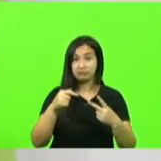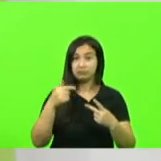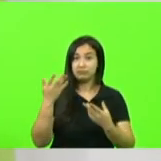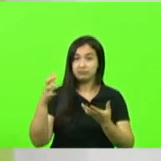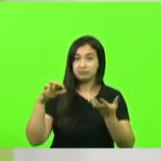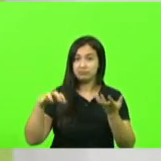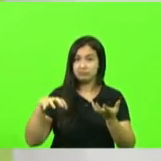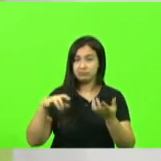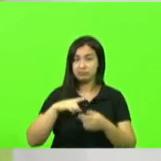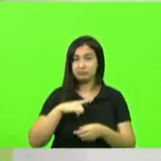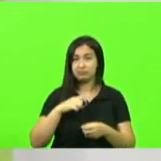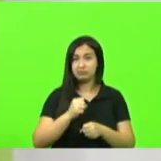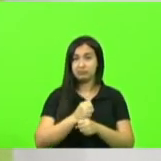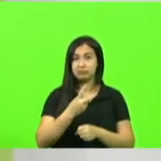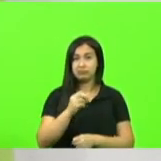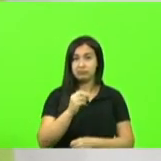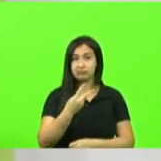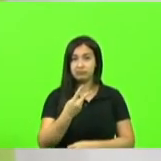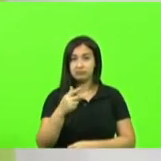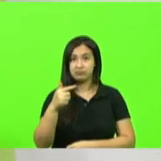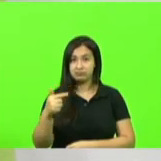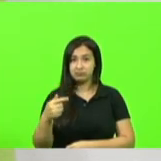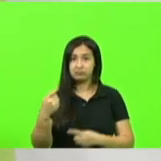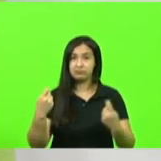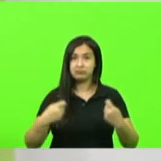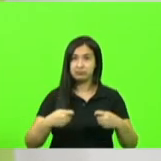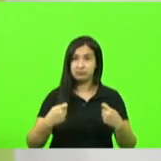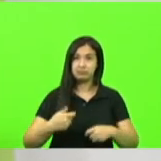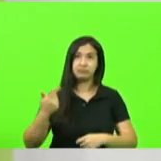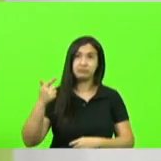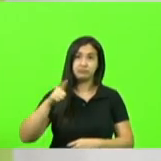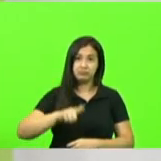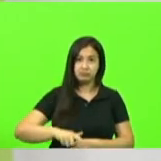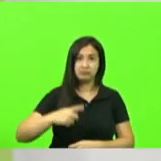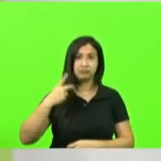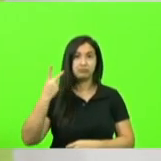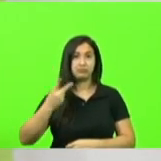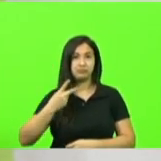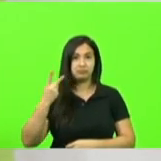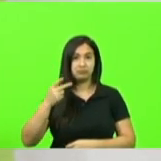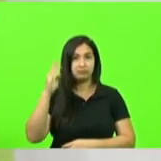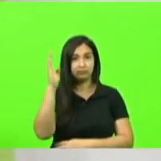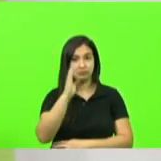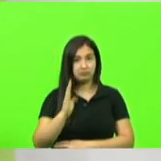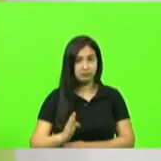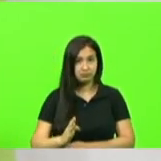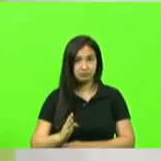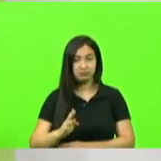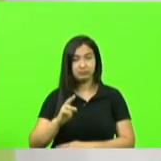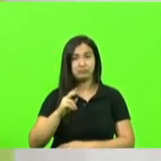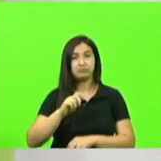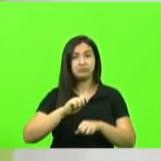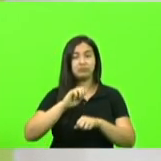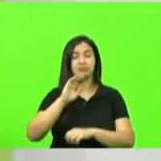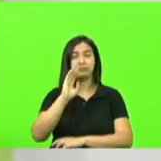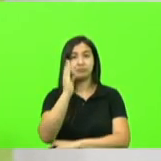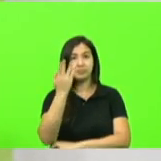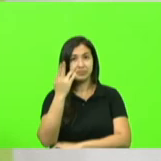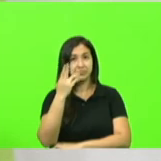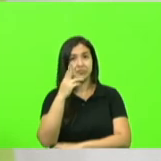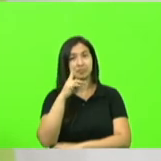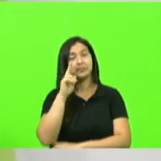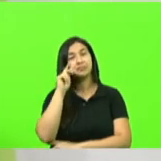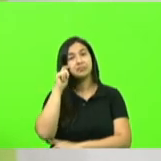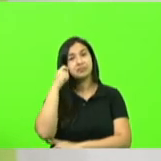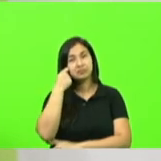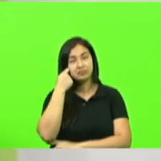uma que é 2027 quando tem que renovar essa questão da política nacional do carvão e trabalhar também algumas